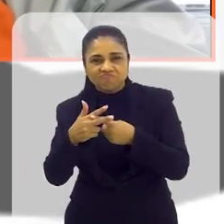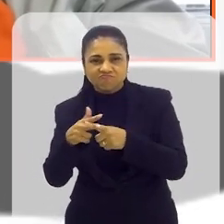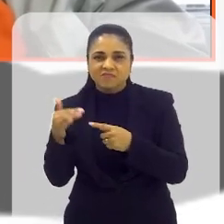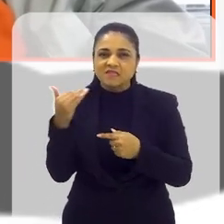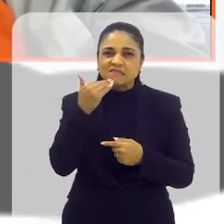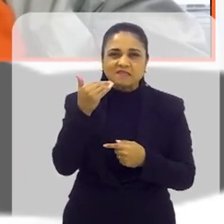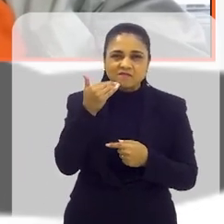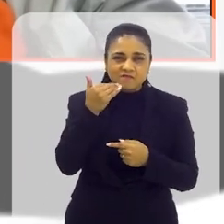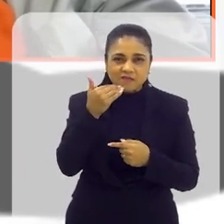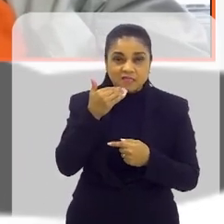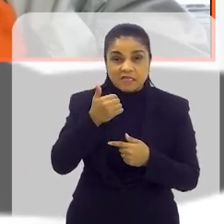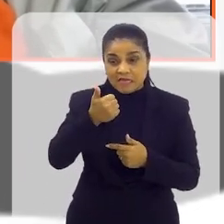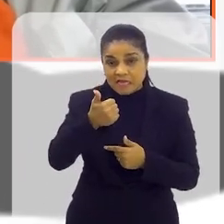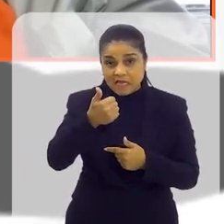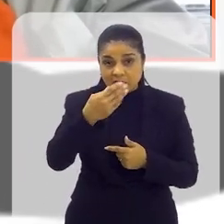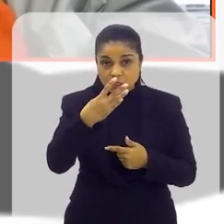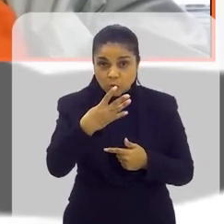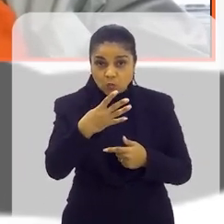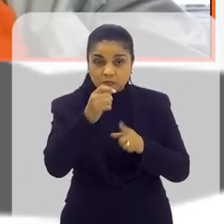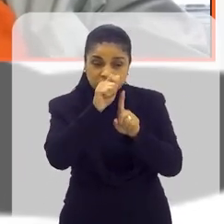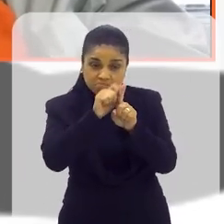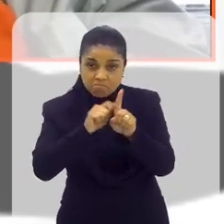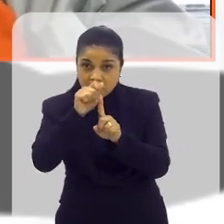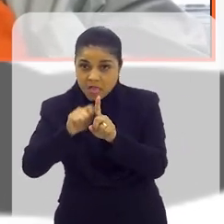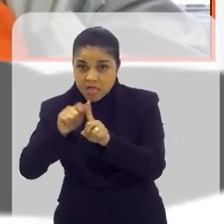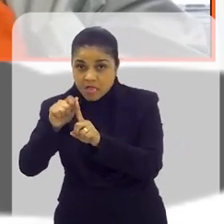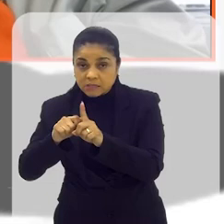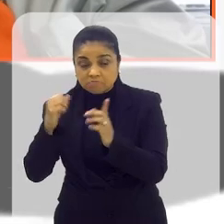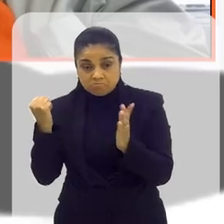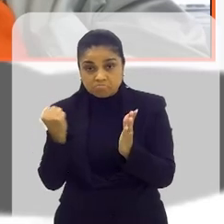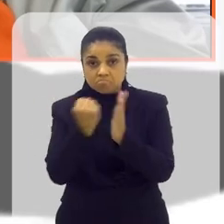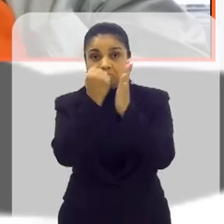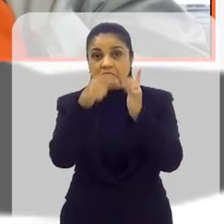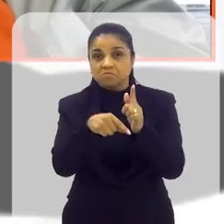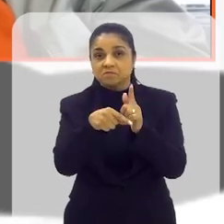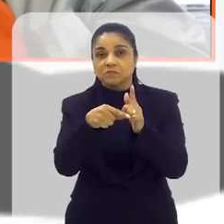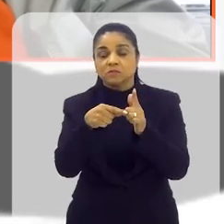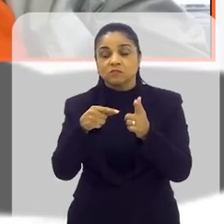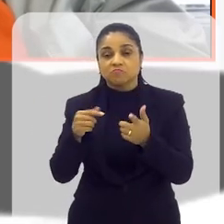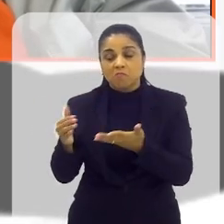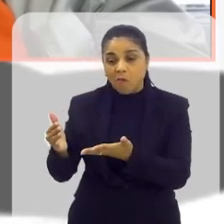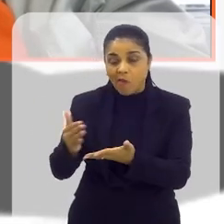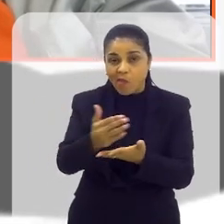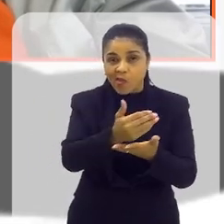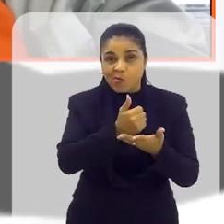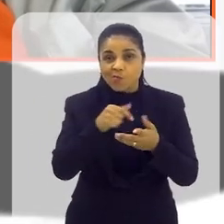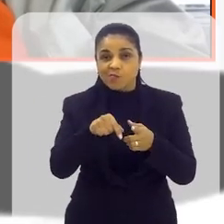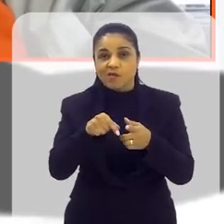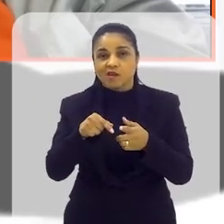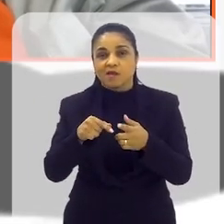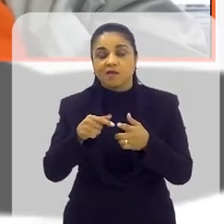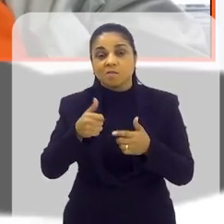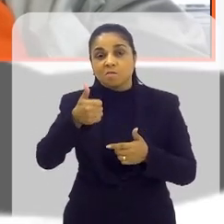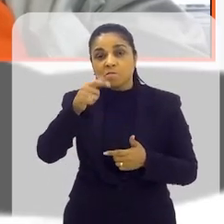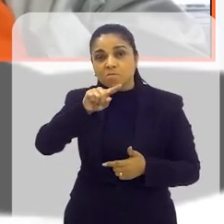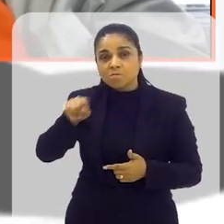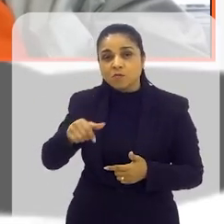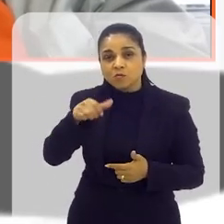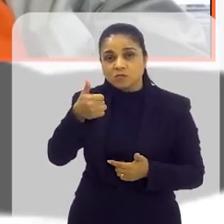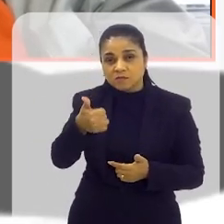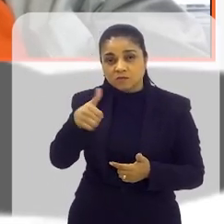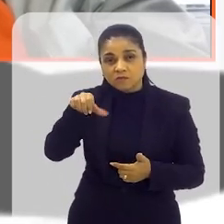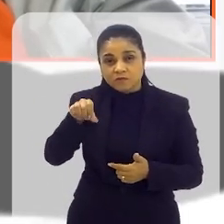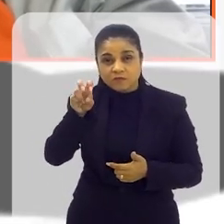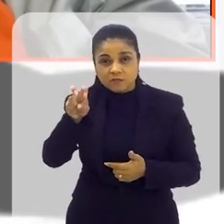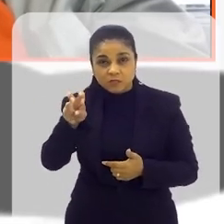defeitos ou avaria. E em 14 meses o senhor conseguiu o marco do programa Recuperar 1.195 itens,